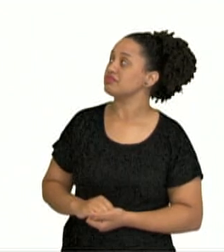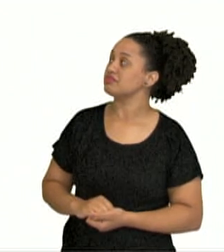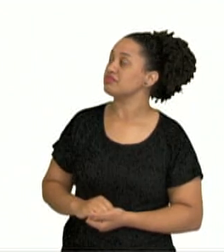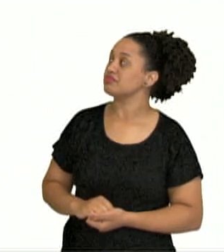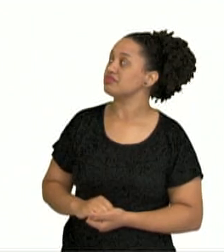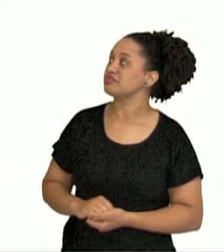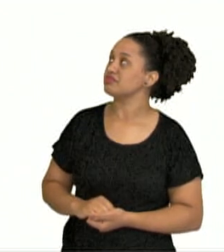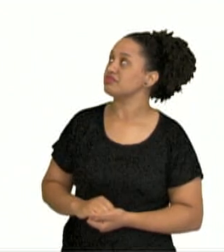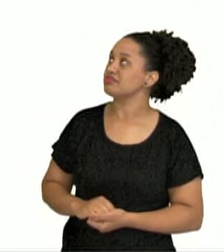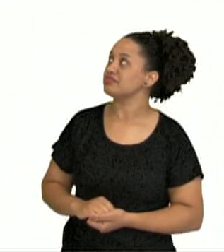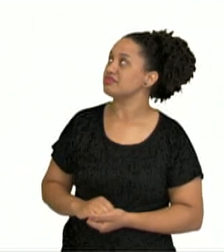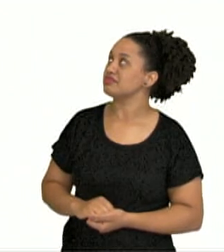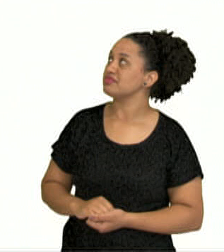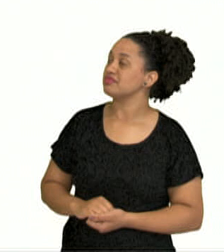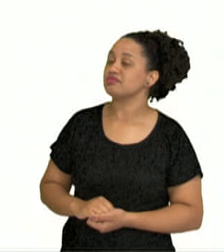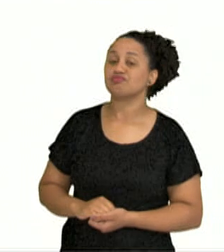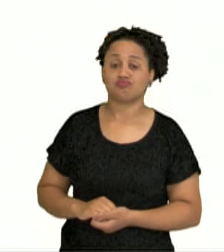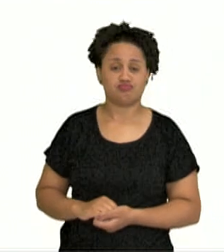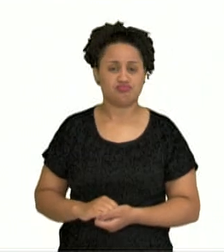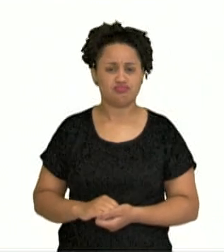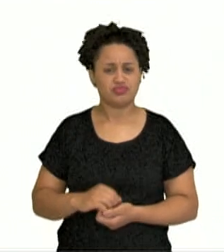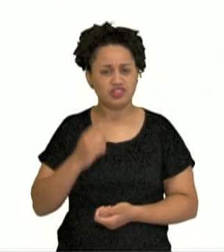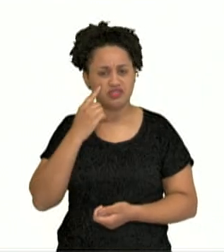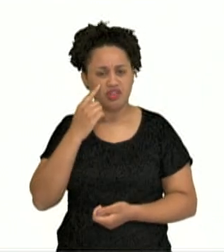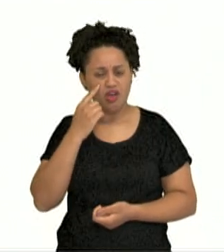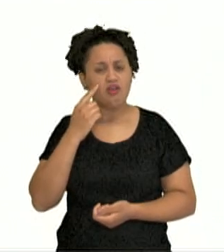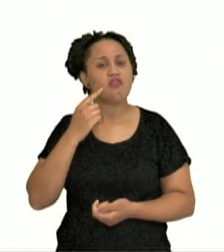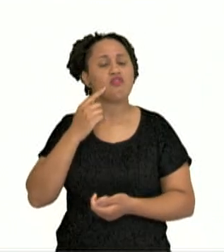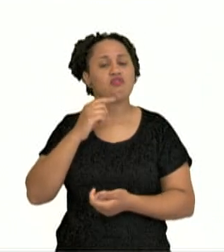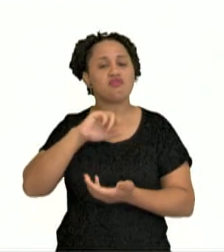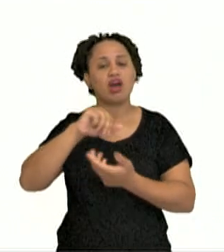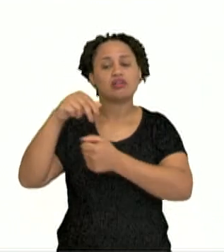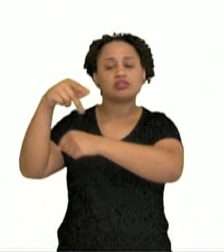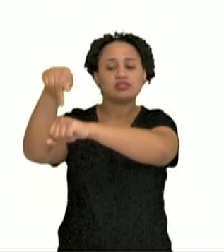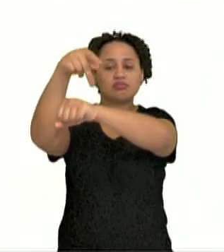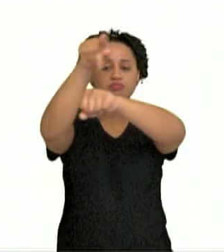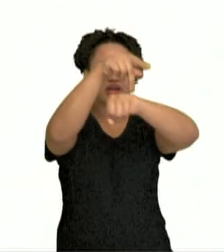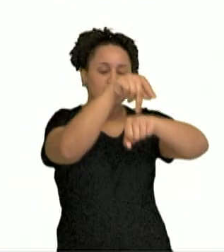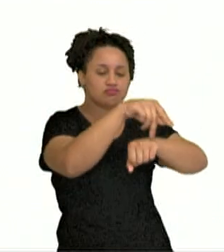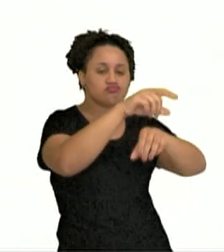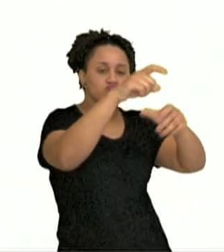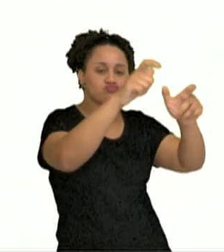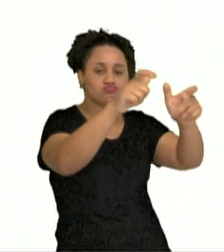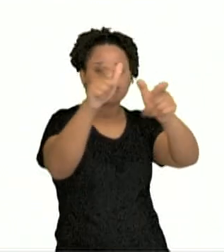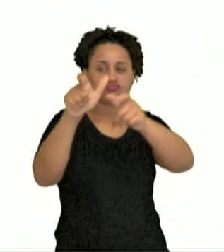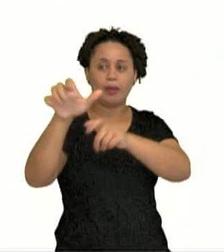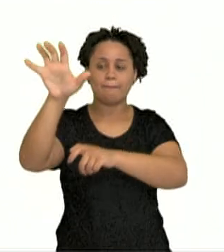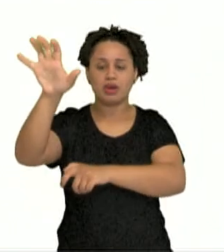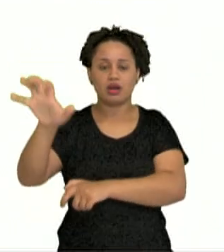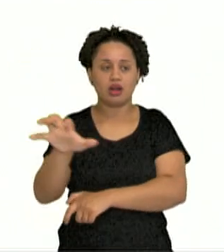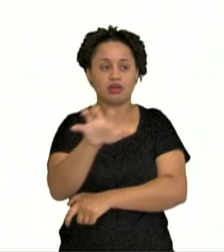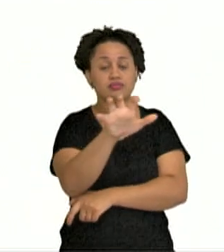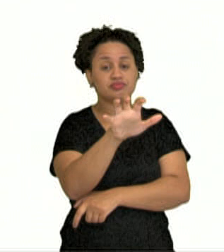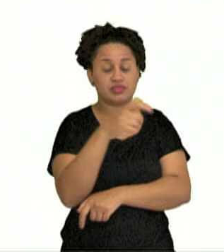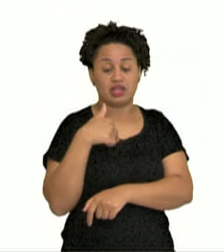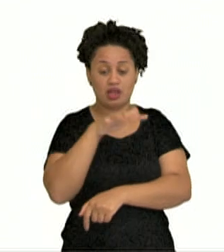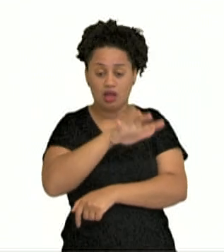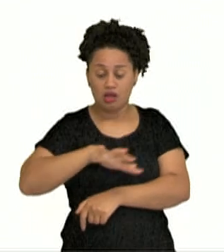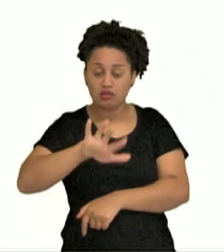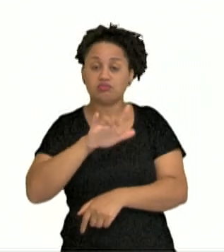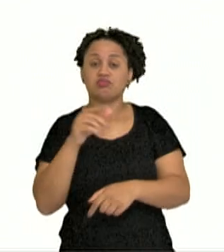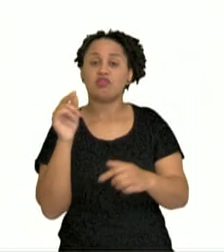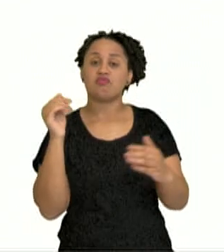pegava uma grande variedade de países, pegava muitos territórios, vão se enfrentar com os gregos.